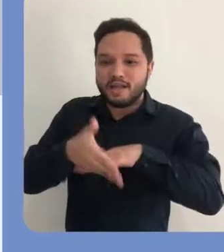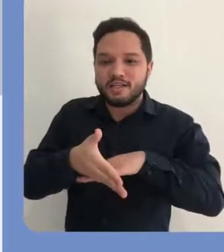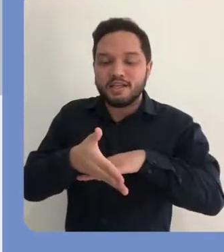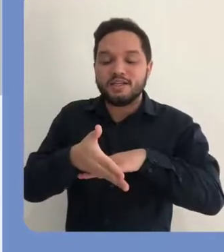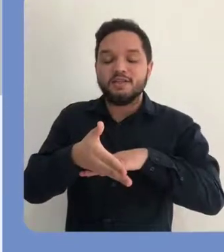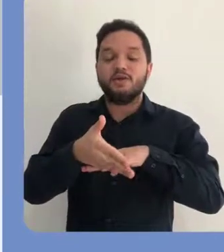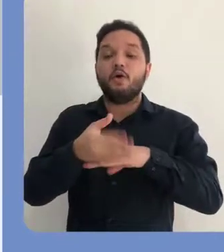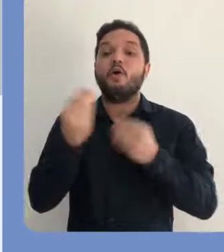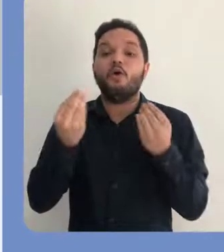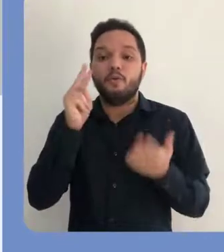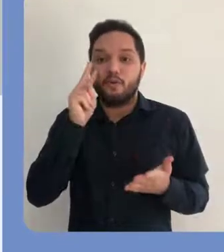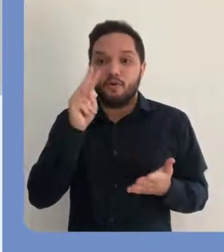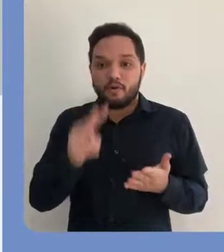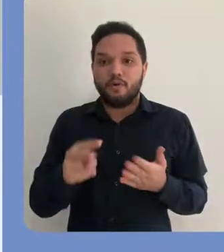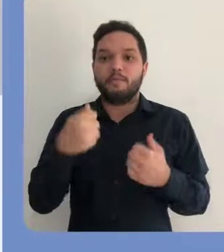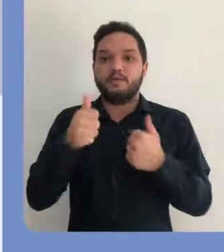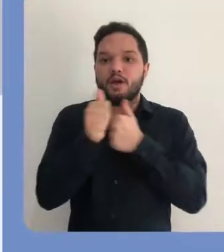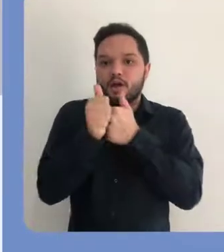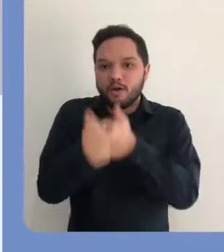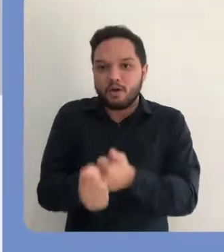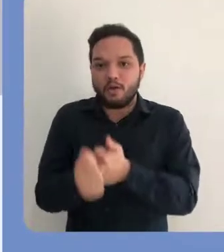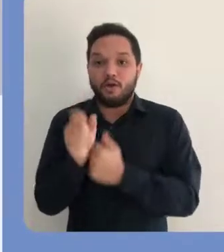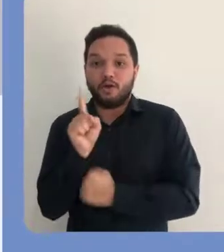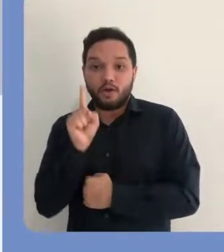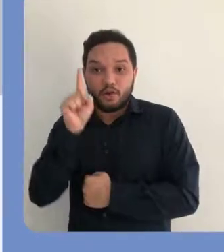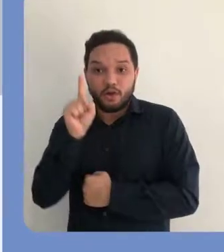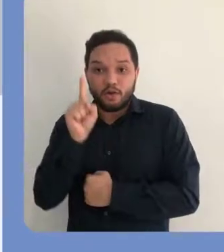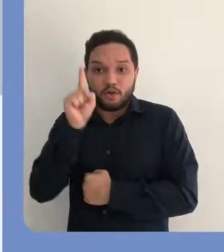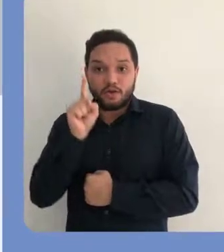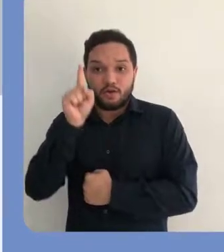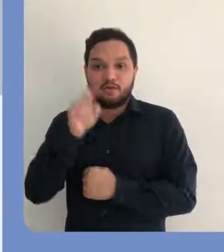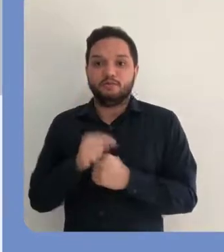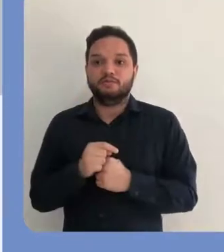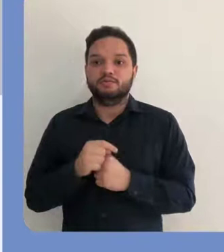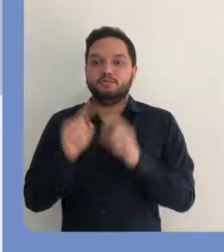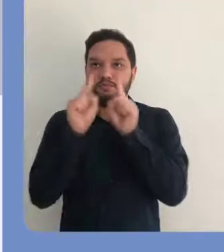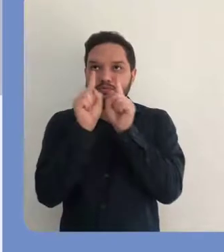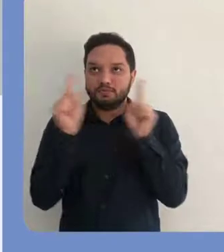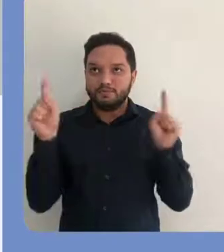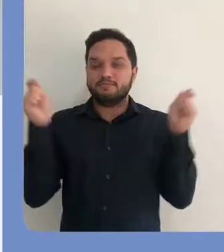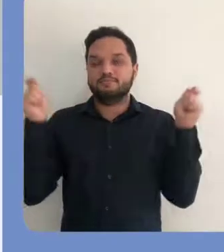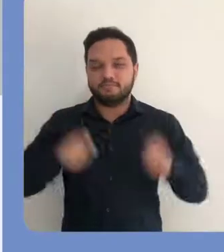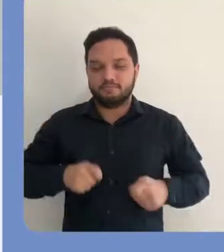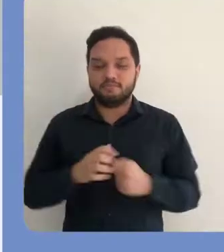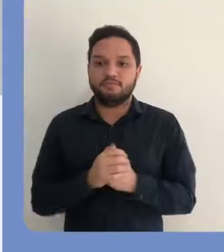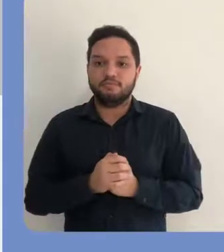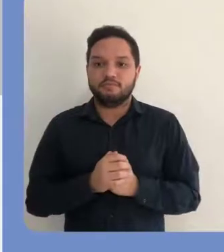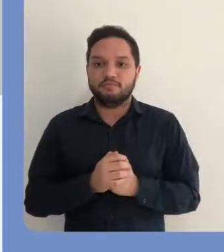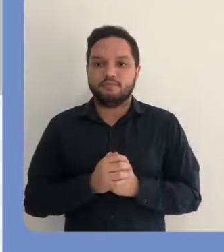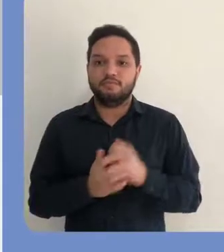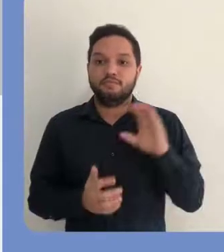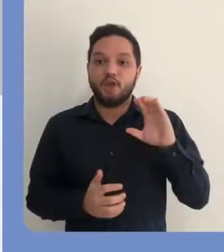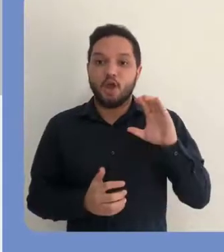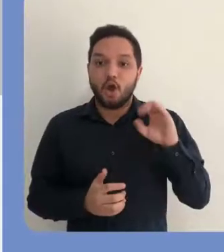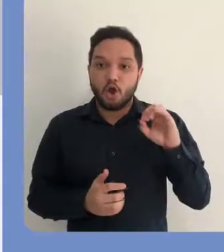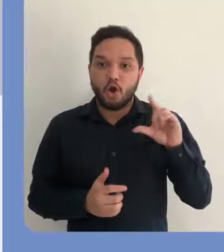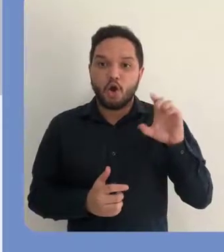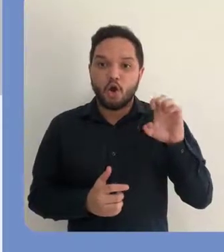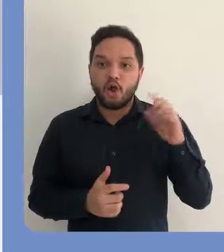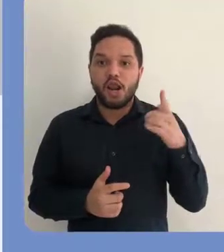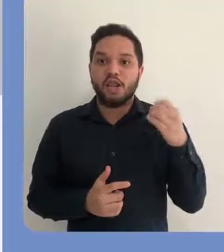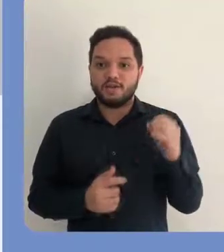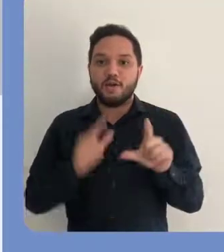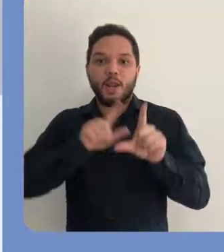que foram os caminhos que você acessou para chegar a esta coleção, basta acompanhar aqui na parte superior o caminho